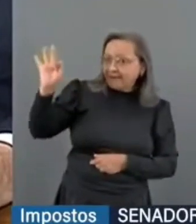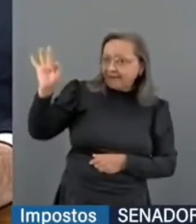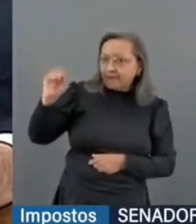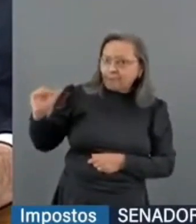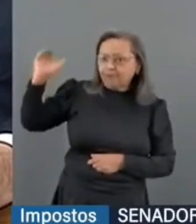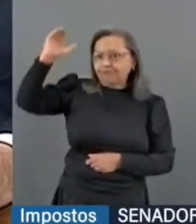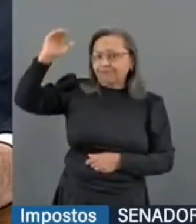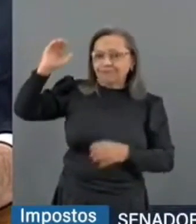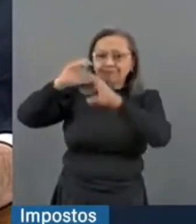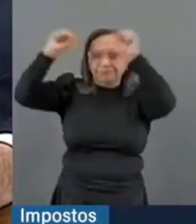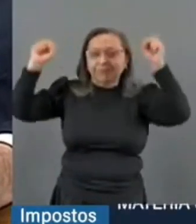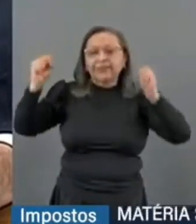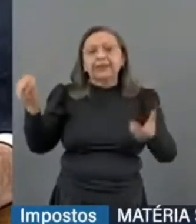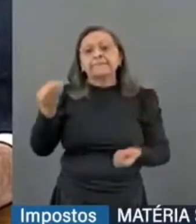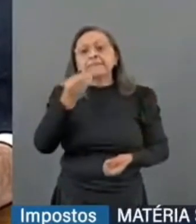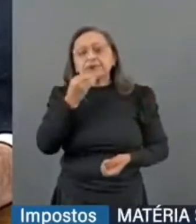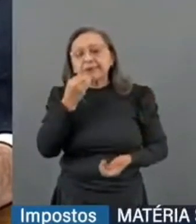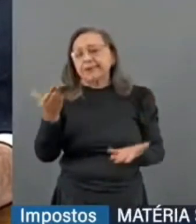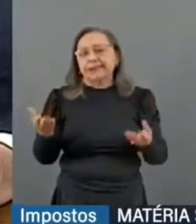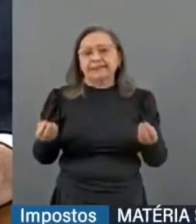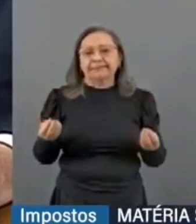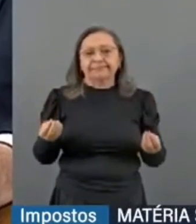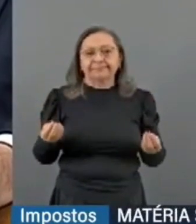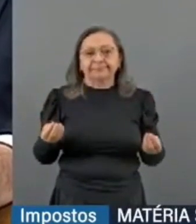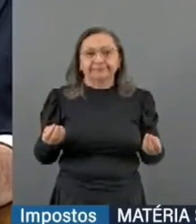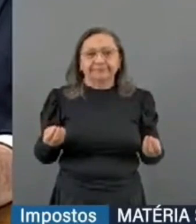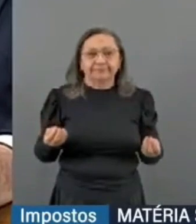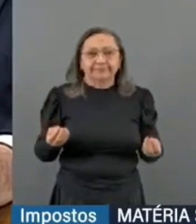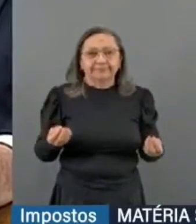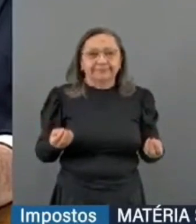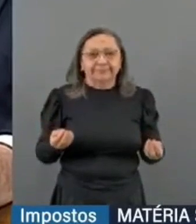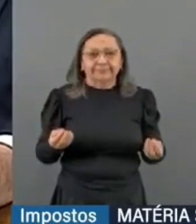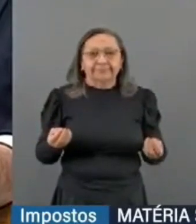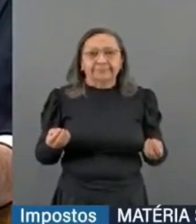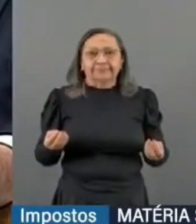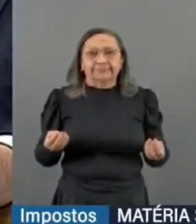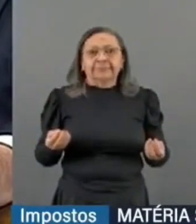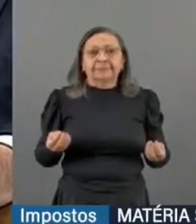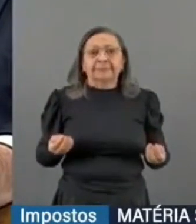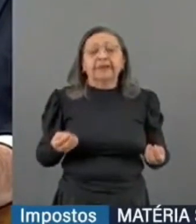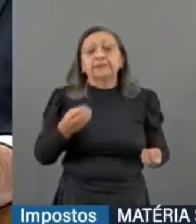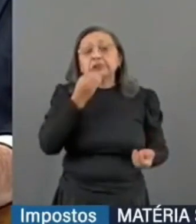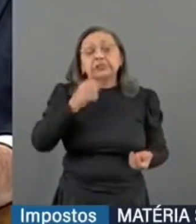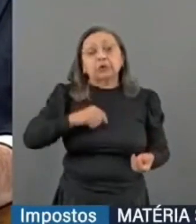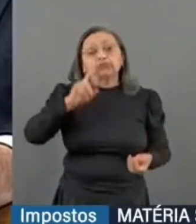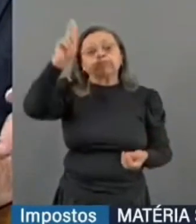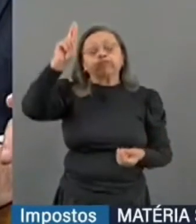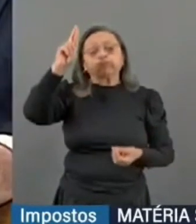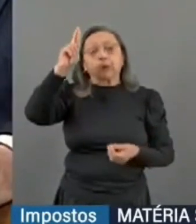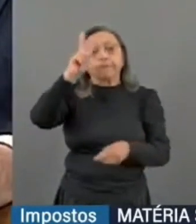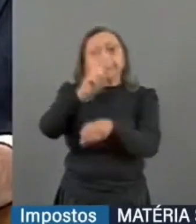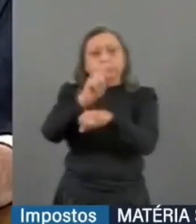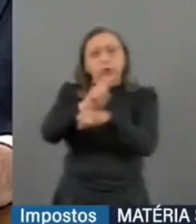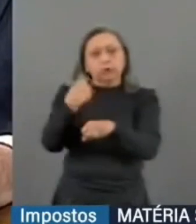deveria basicamente ser um guardião da nossa Constituição,